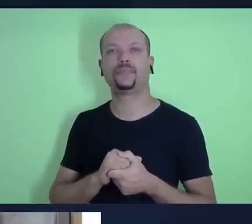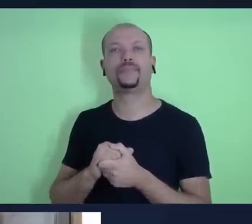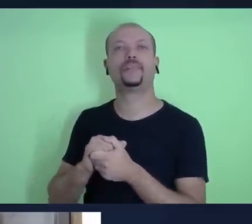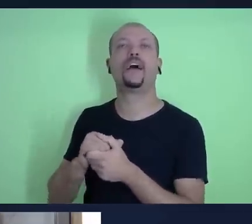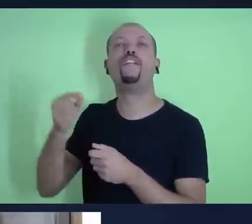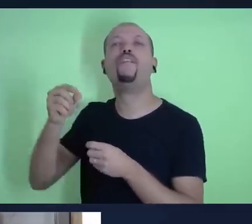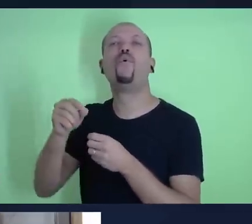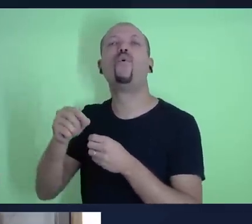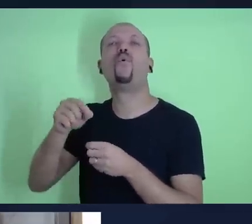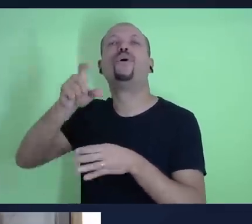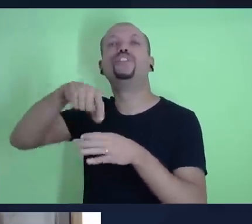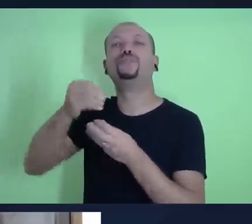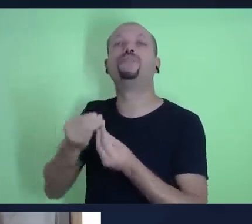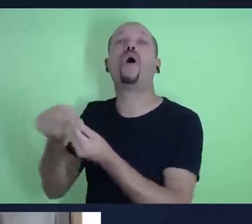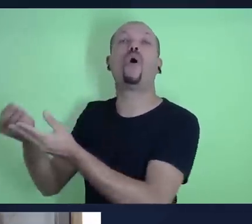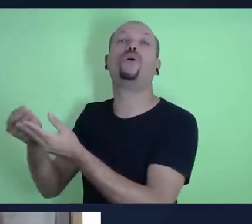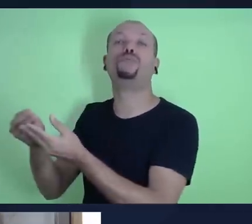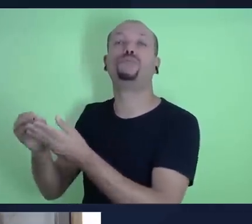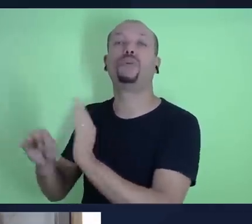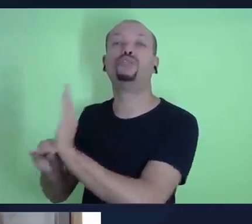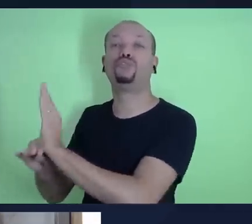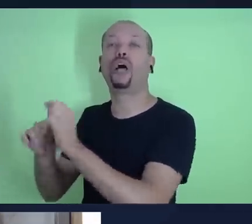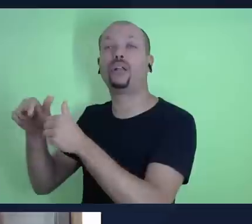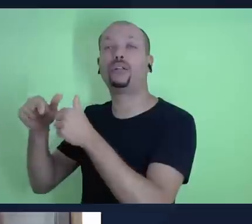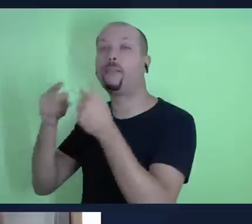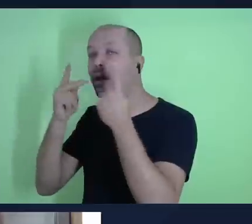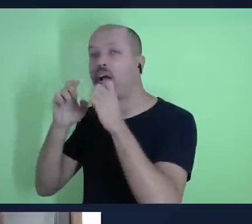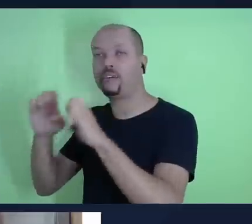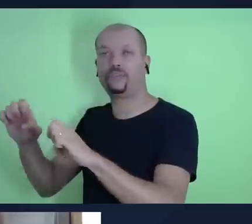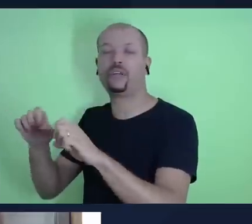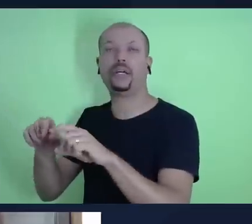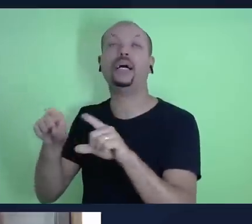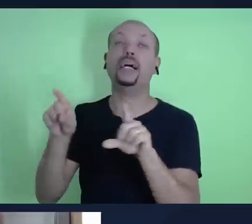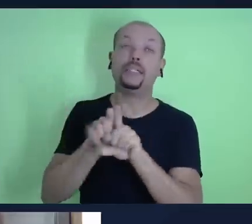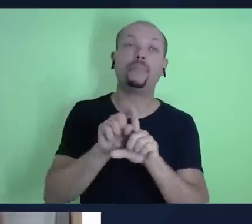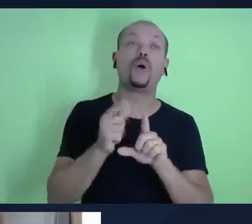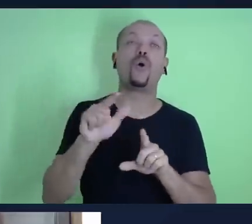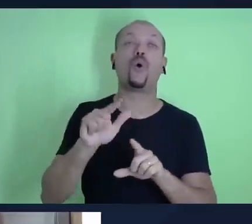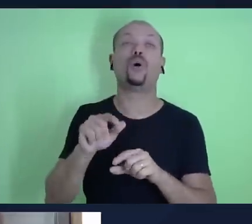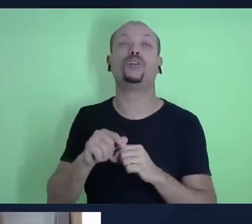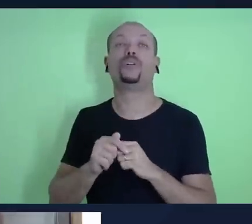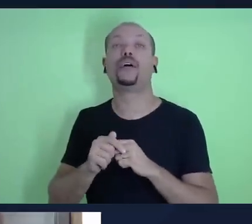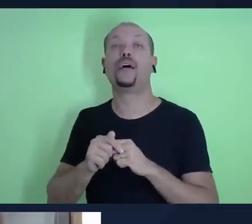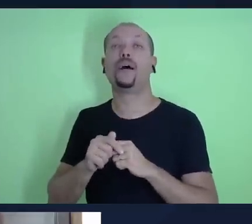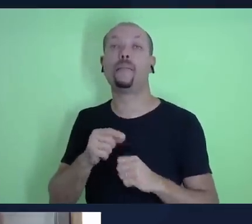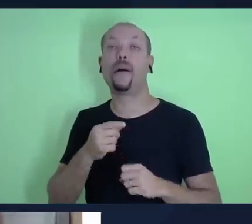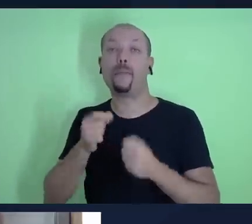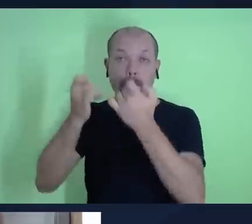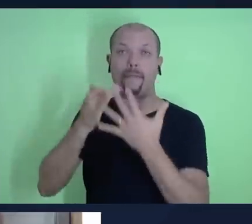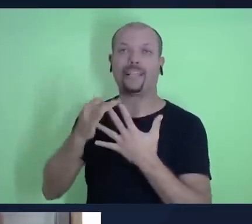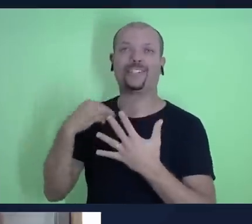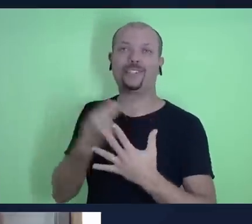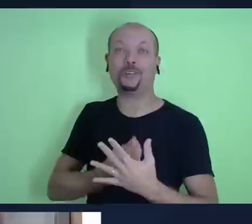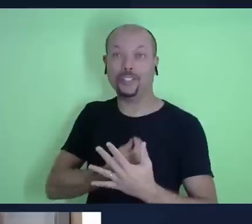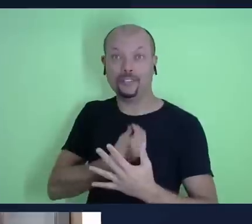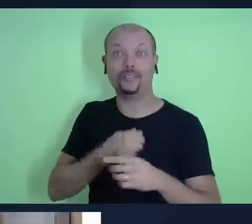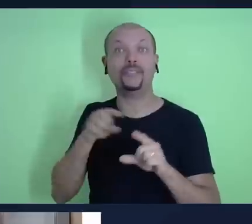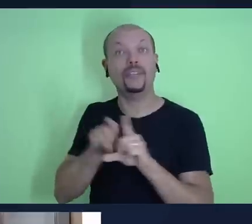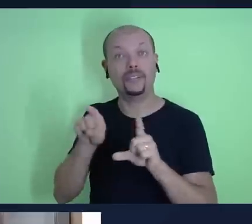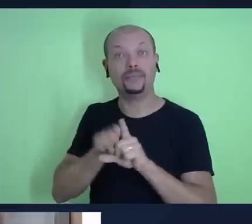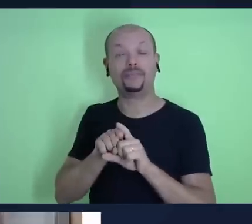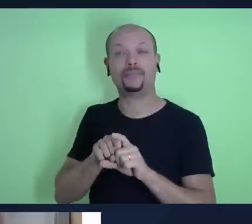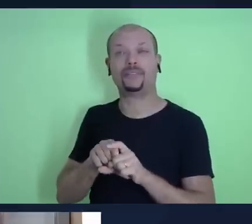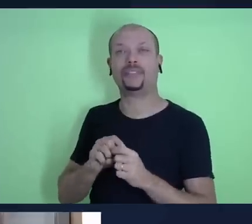é o sustento da obra de Deus, mas a gente tem motivos que revertem para nós mesmos. É a nossa